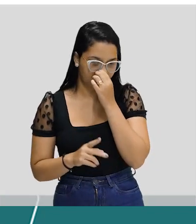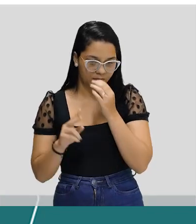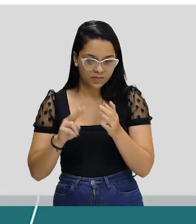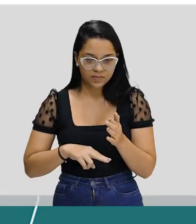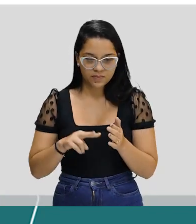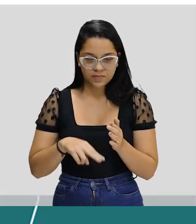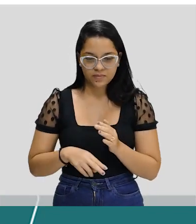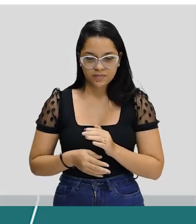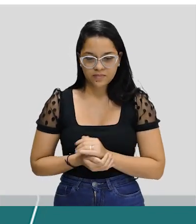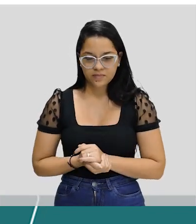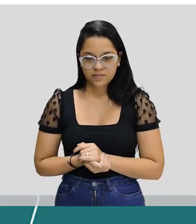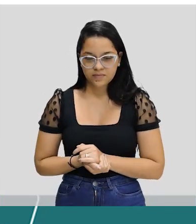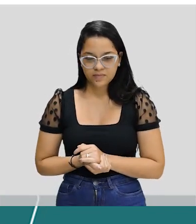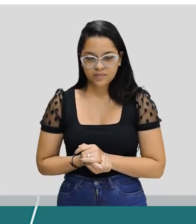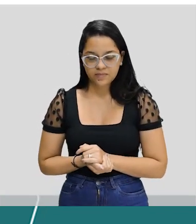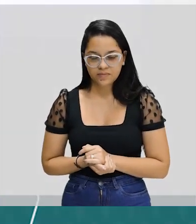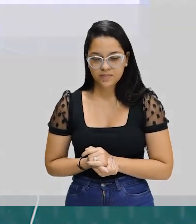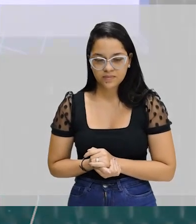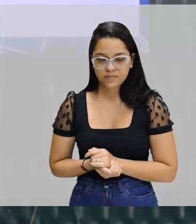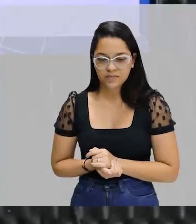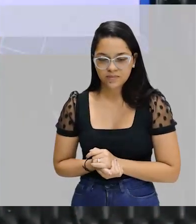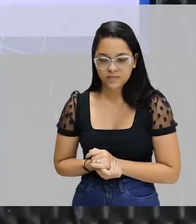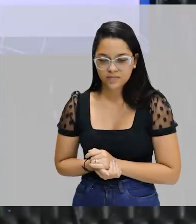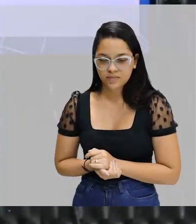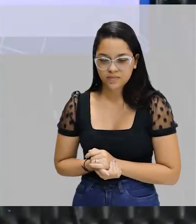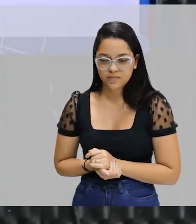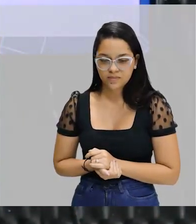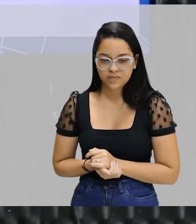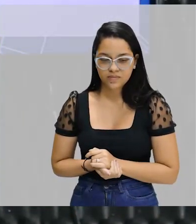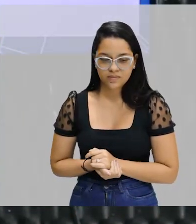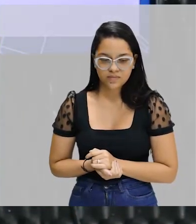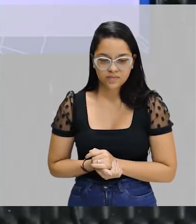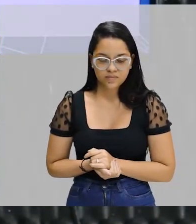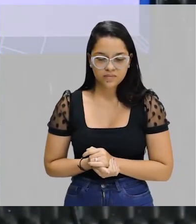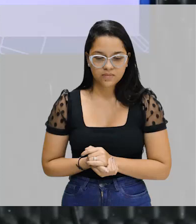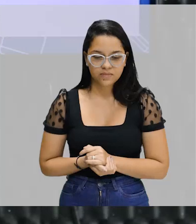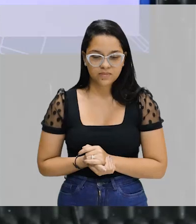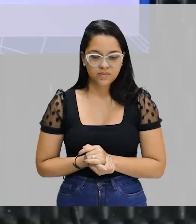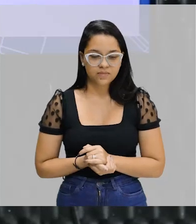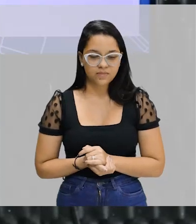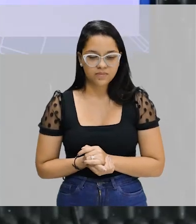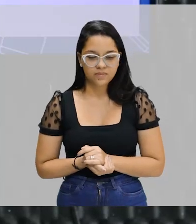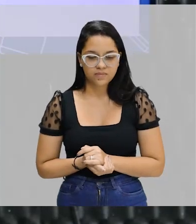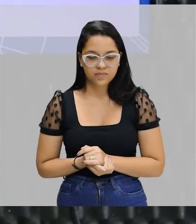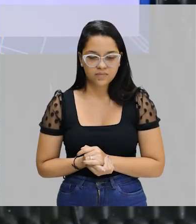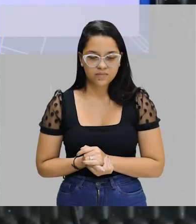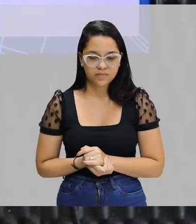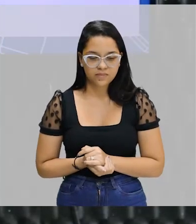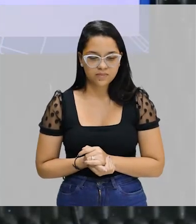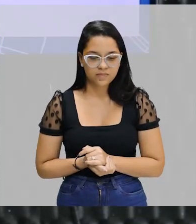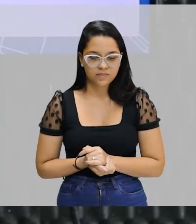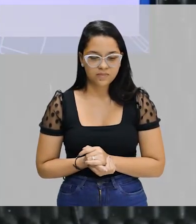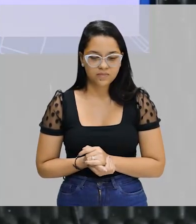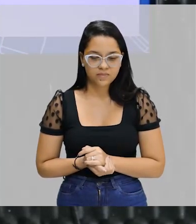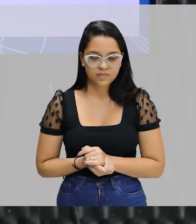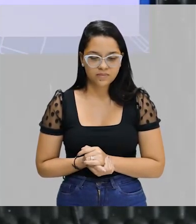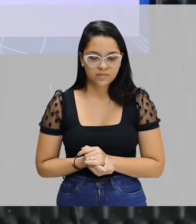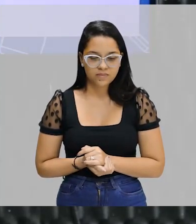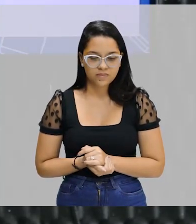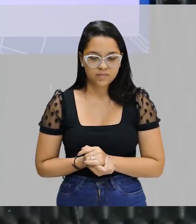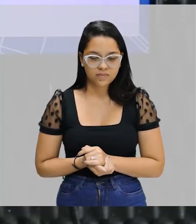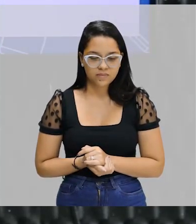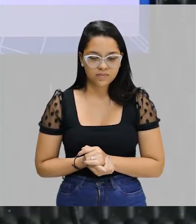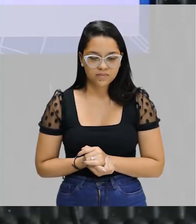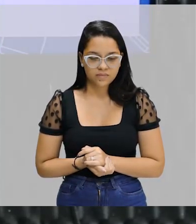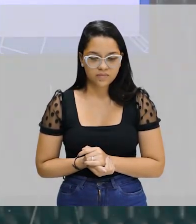celebrar a estupidez humana, a estupidez de todas as nações, vamos celebrar a estupidez do povo, nossa polícia e televisão, vamos celebrar a